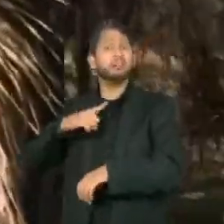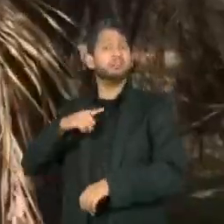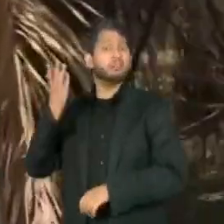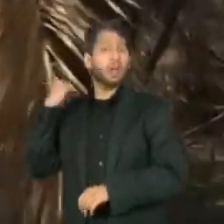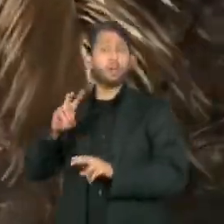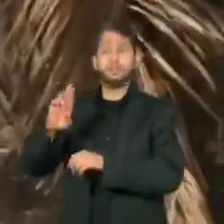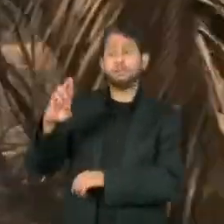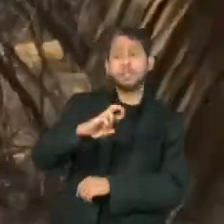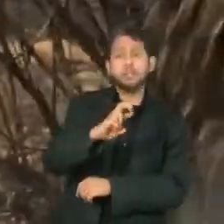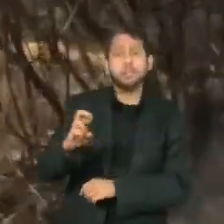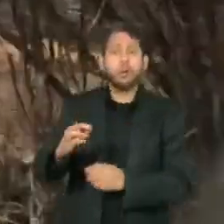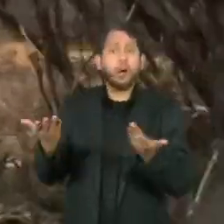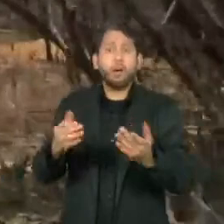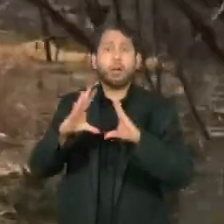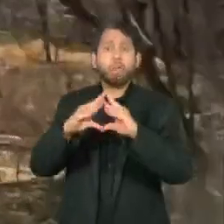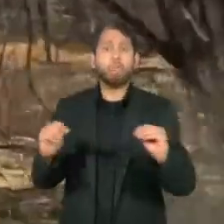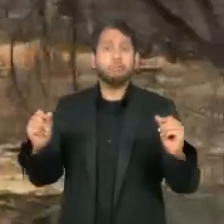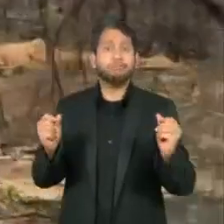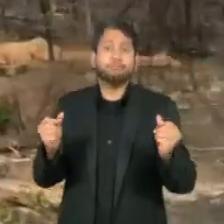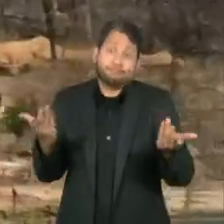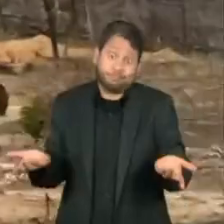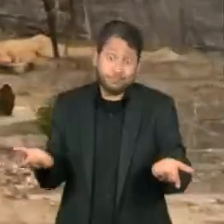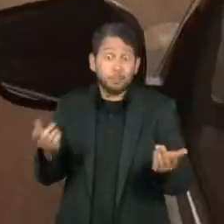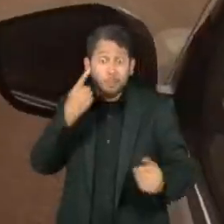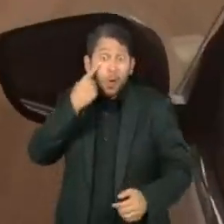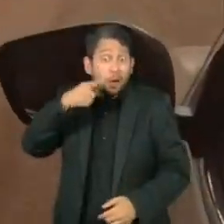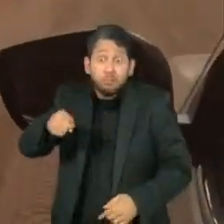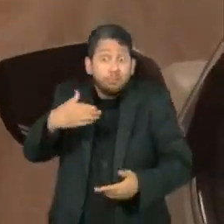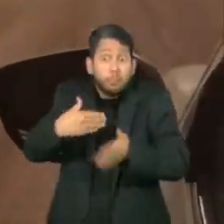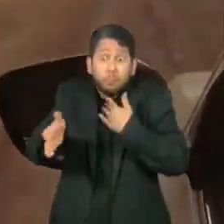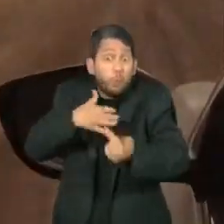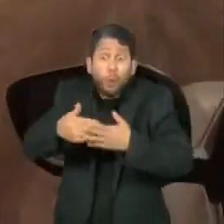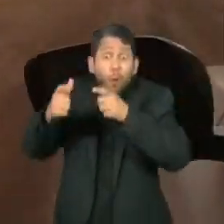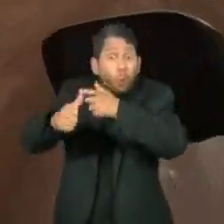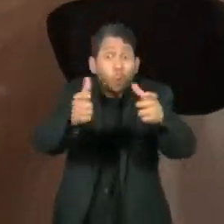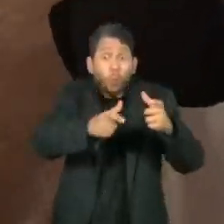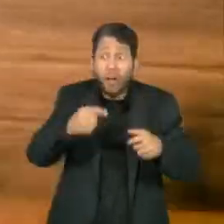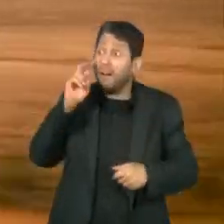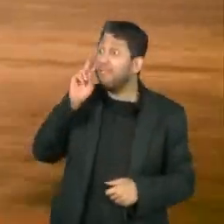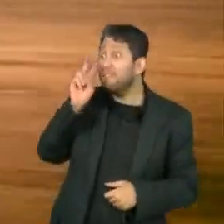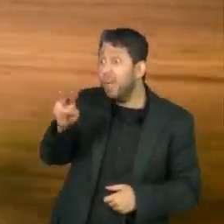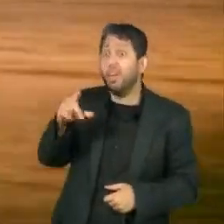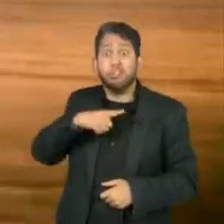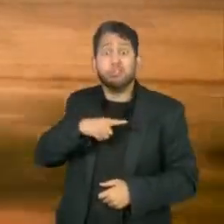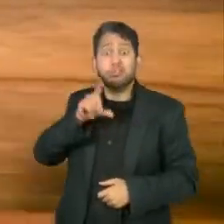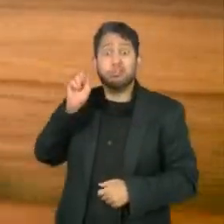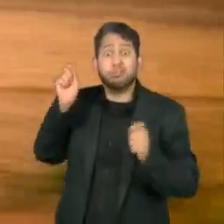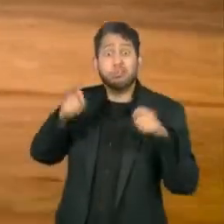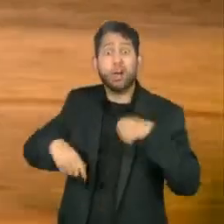A destruição da Amazônia acontece à luz do dia, inclusive em lugares de fácil acesso, à beira da estrada.